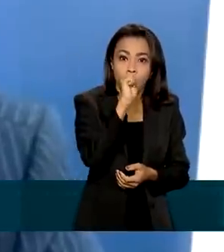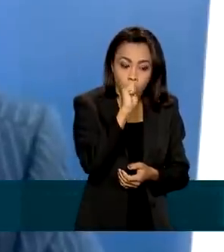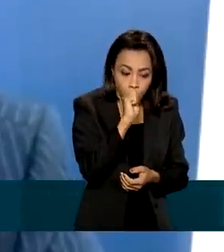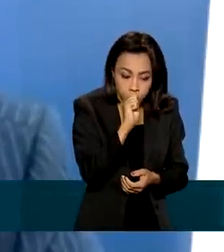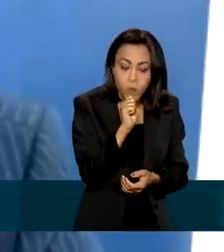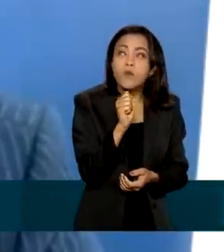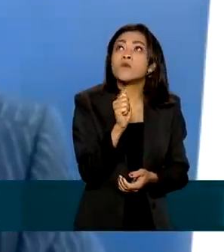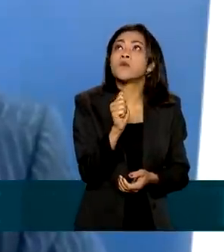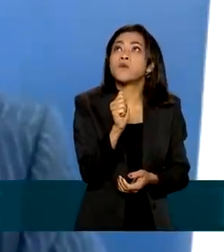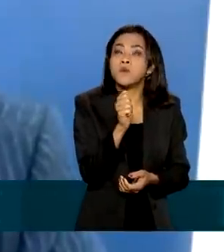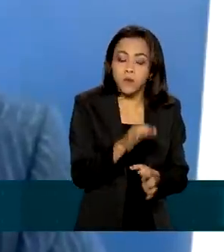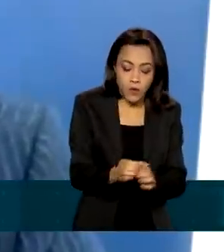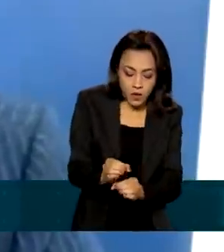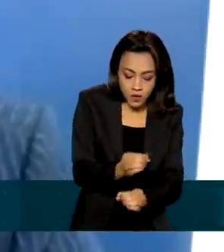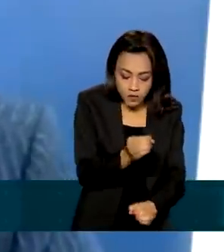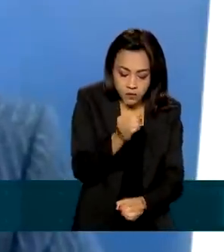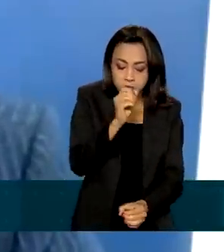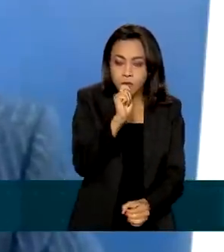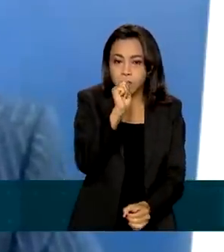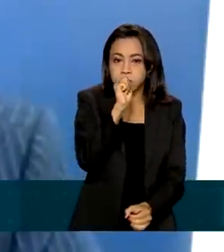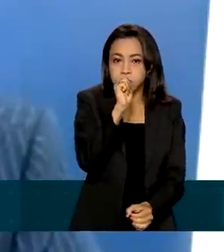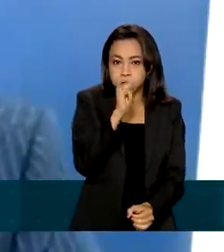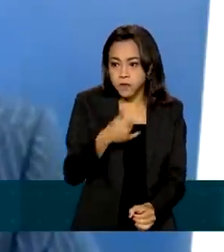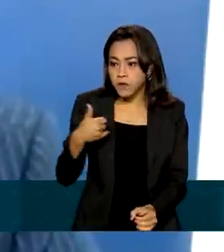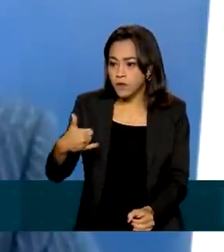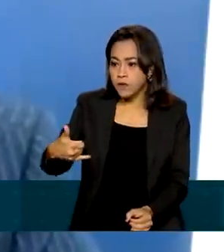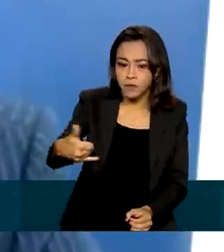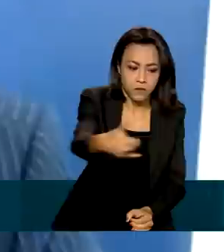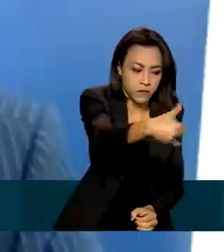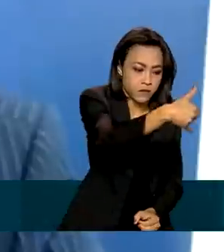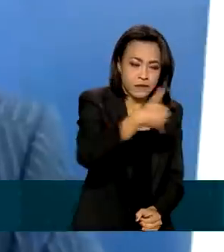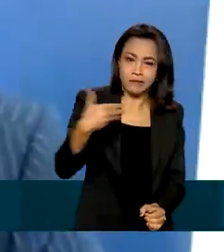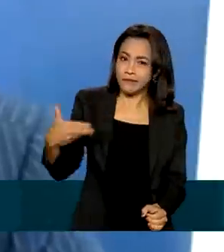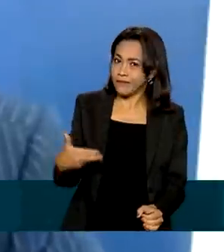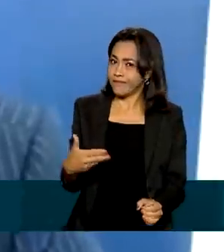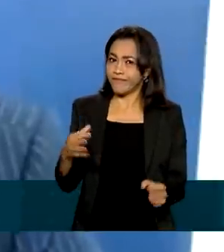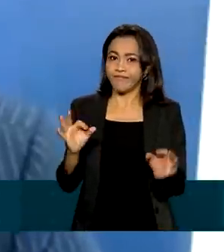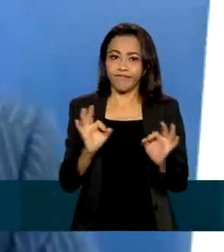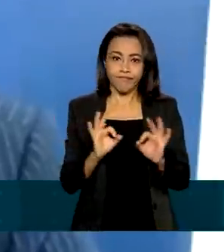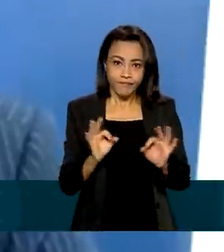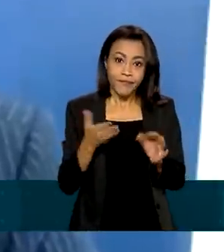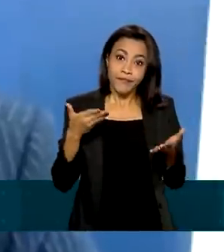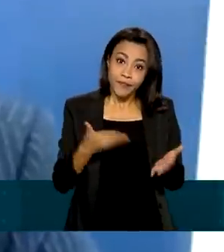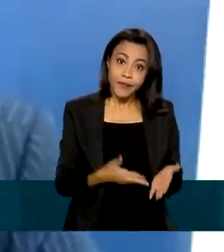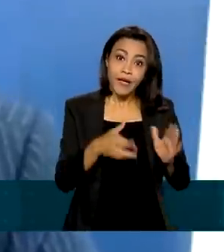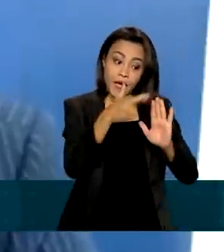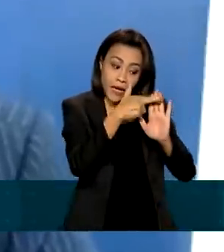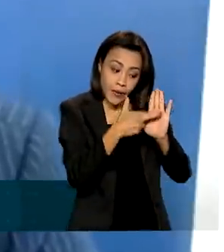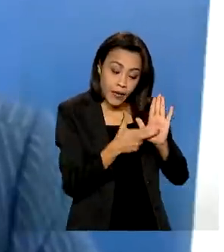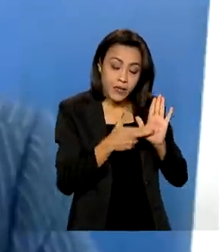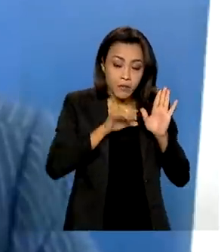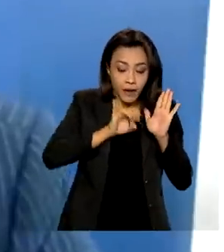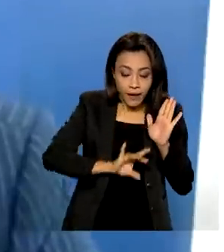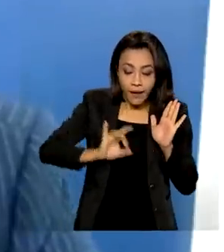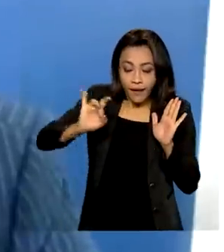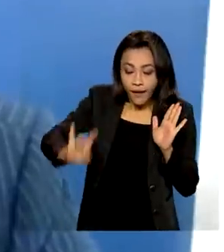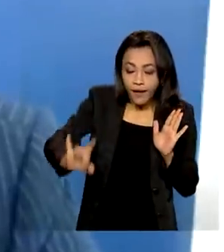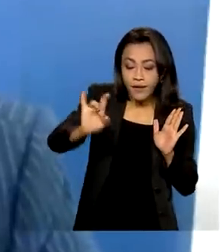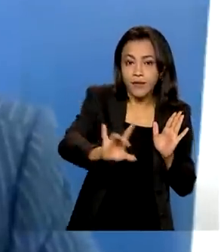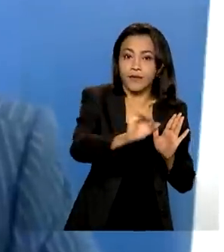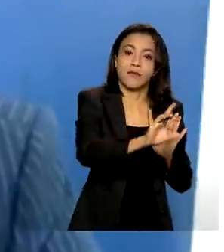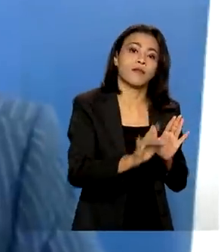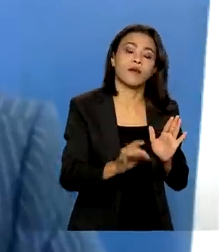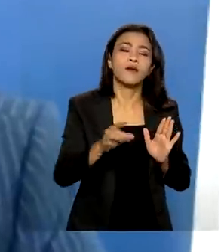eletrônico para fumar, de forma a ser possível considerar regulamentação específica para cada tipo de produto,